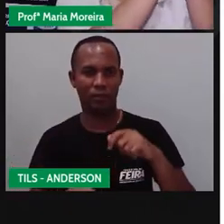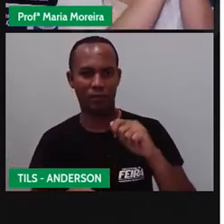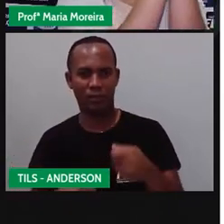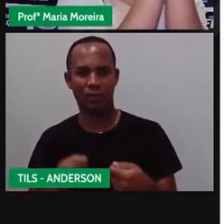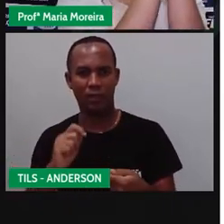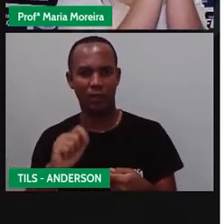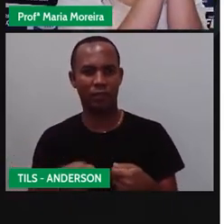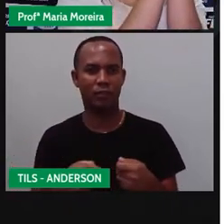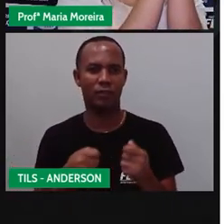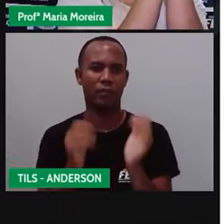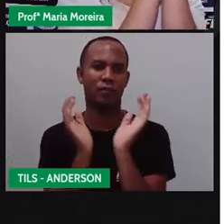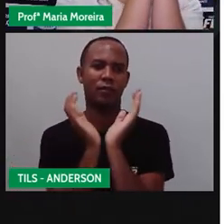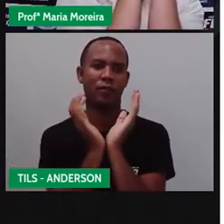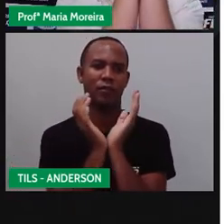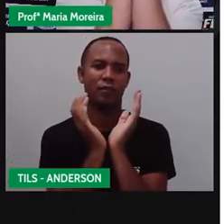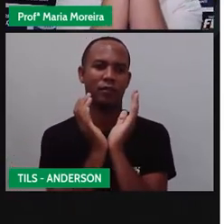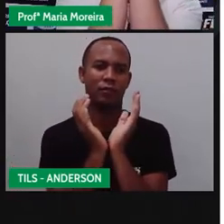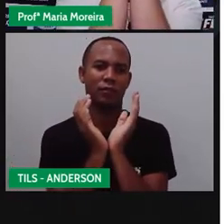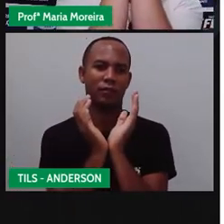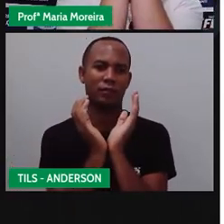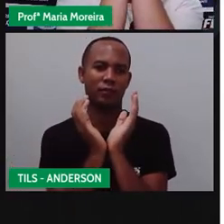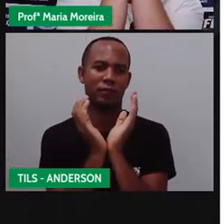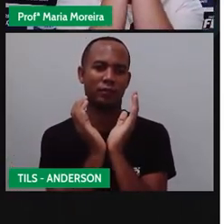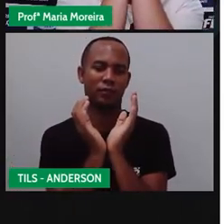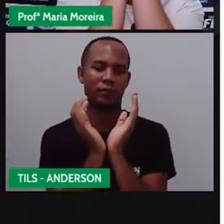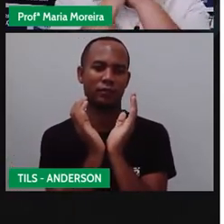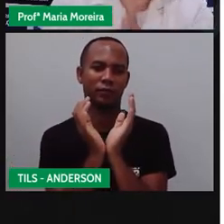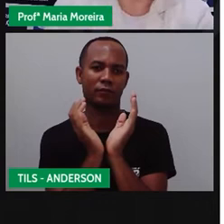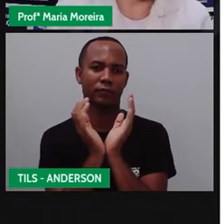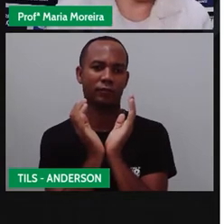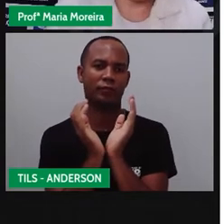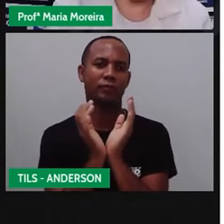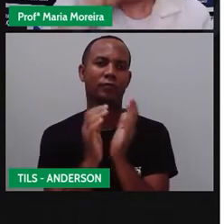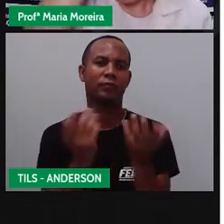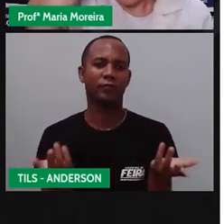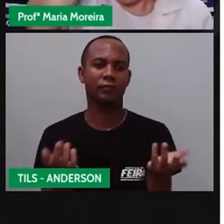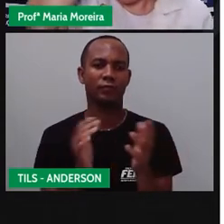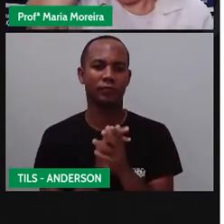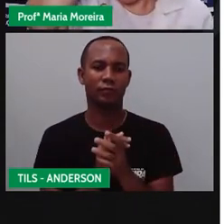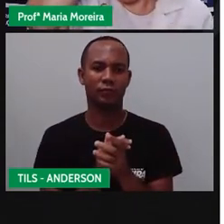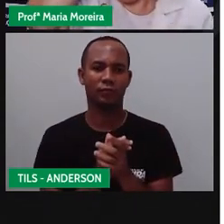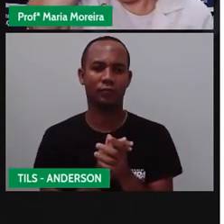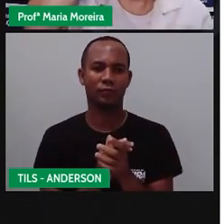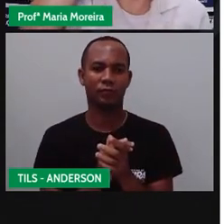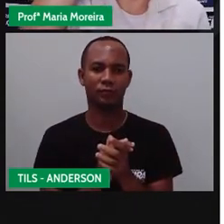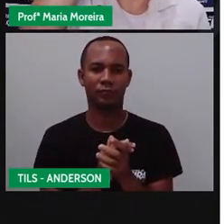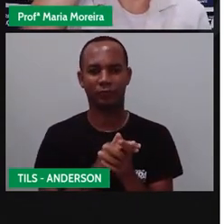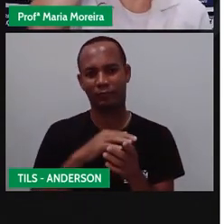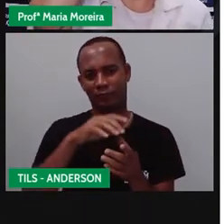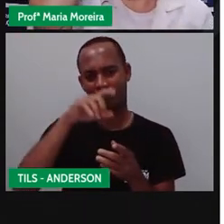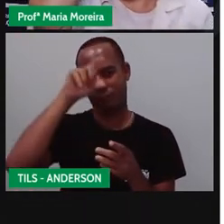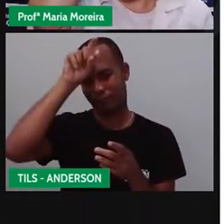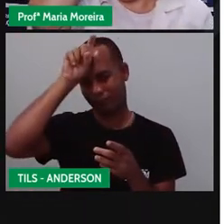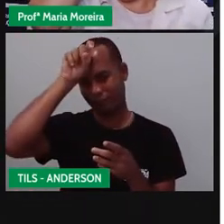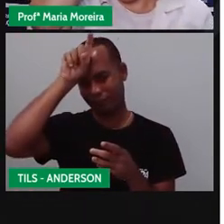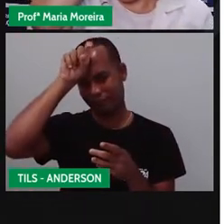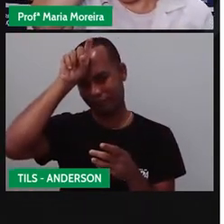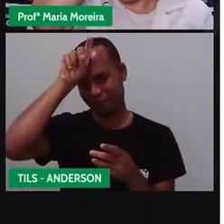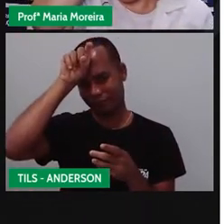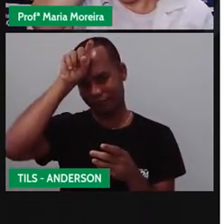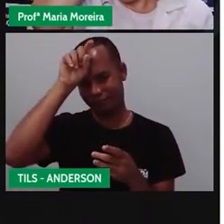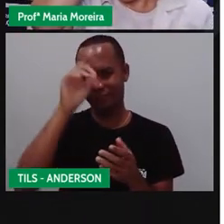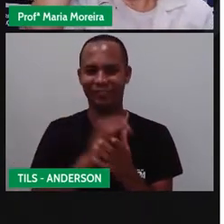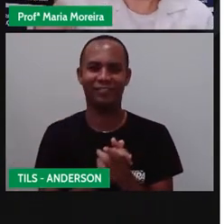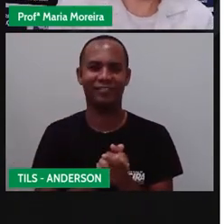A gente aprendeu o quê? Caixa do A, ó, o tomba que seria assim, não foi isso? A gente aprendeu, né? De tanto falar sobre eles, a gente aprendeu que os